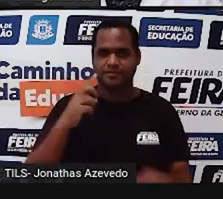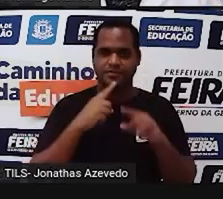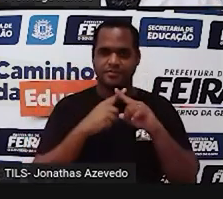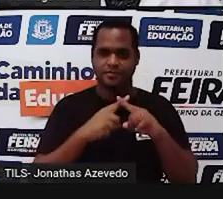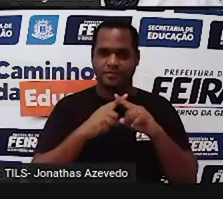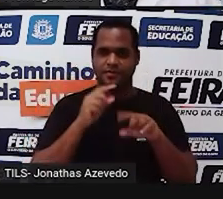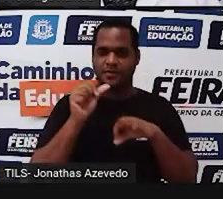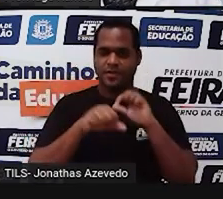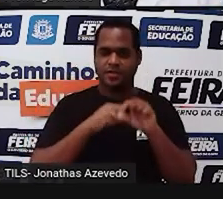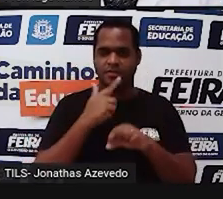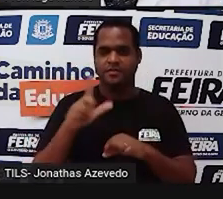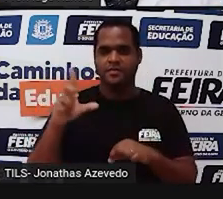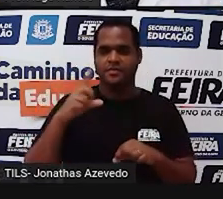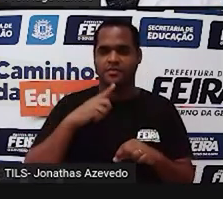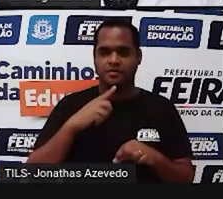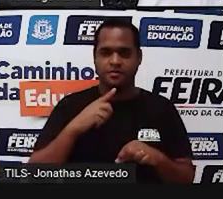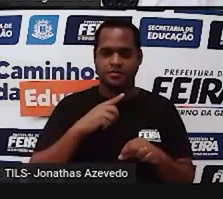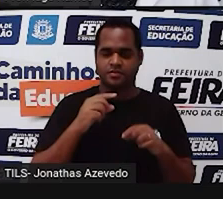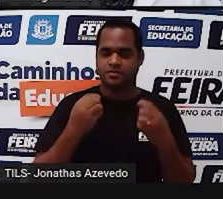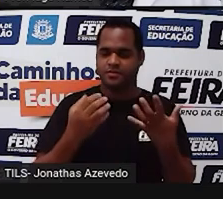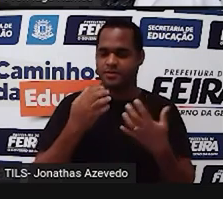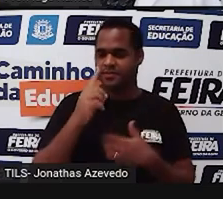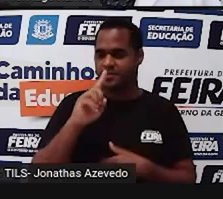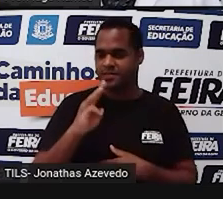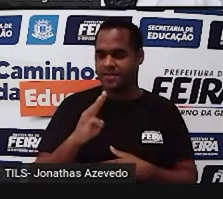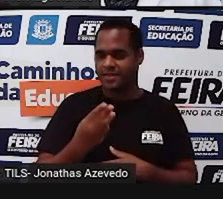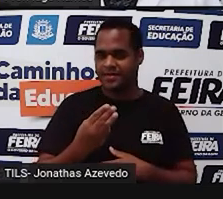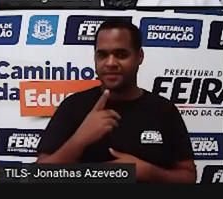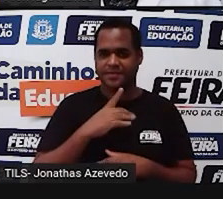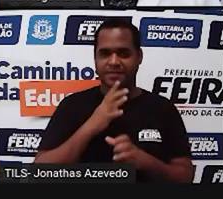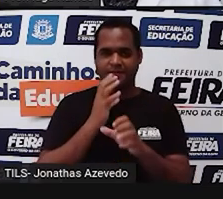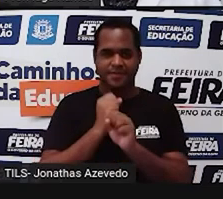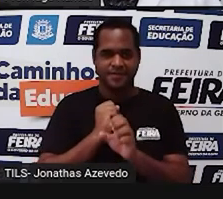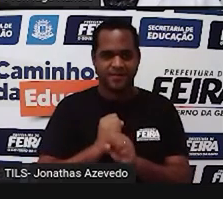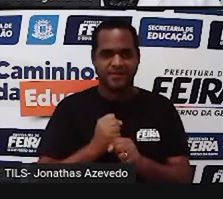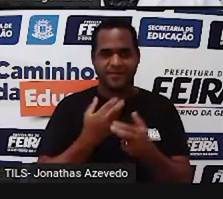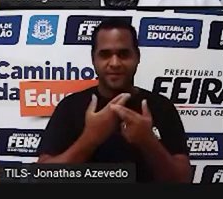milhão, né? E aí a gente encontra mesmo a população